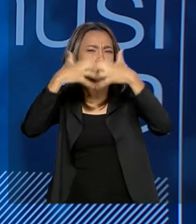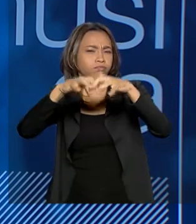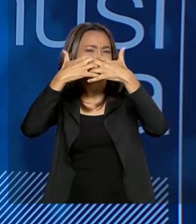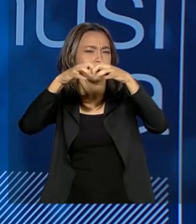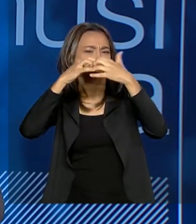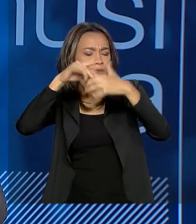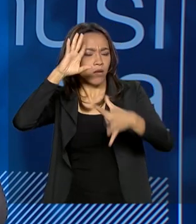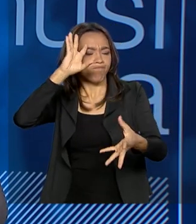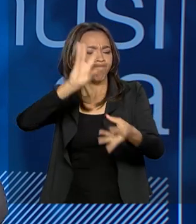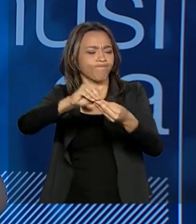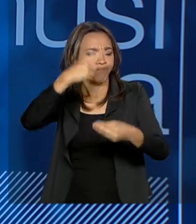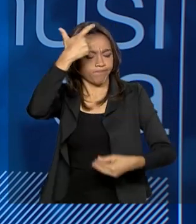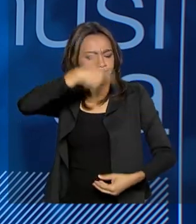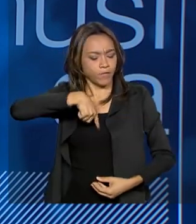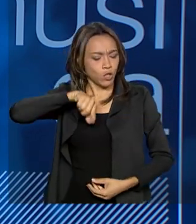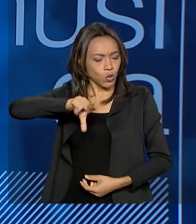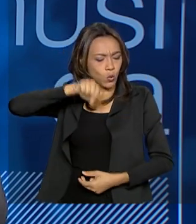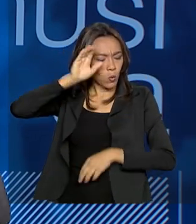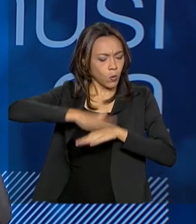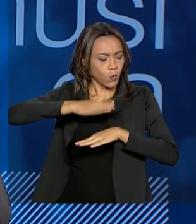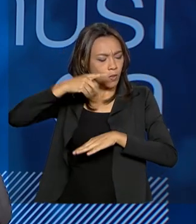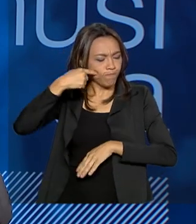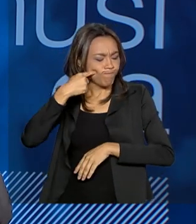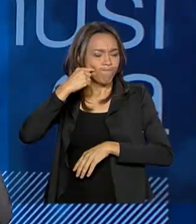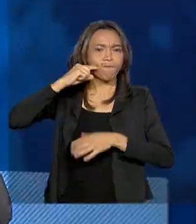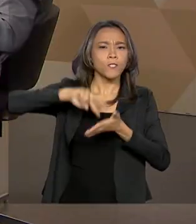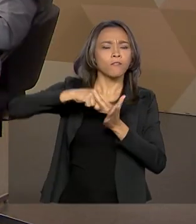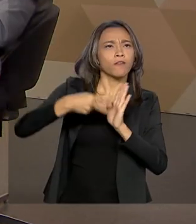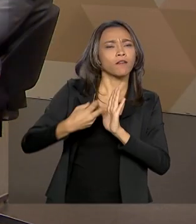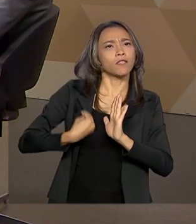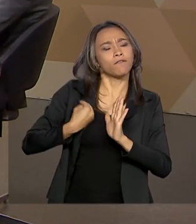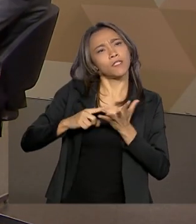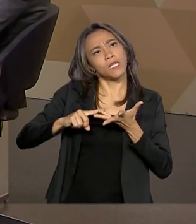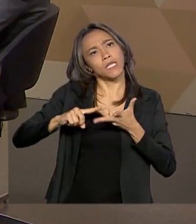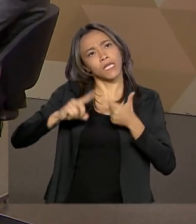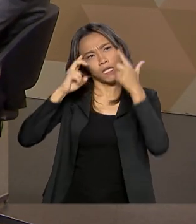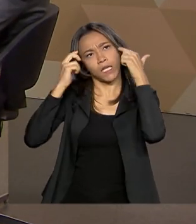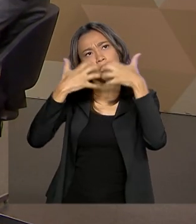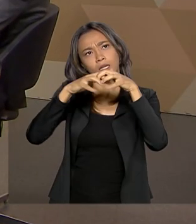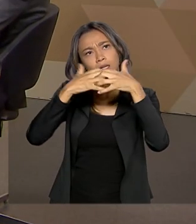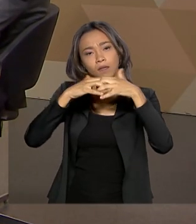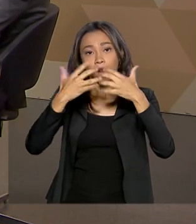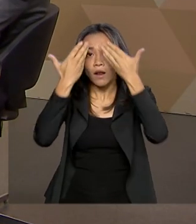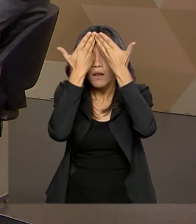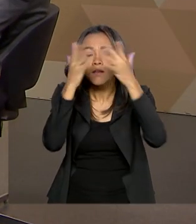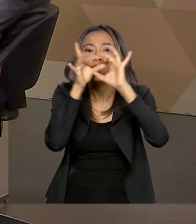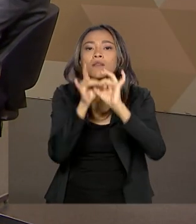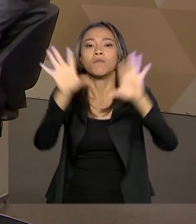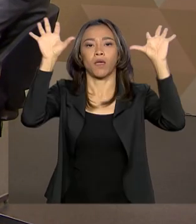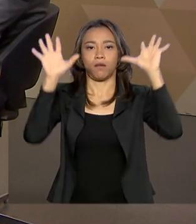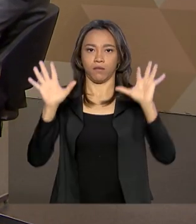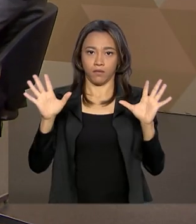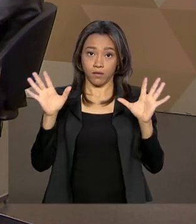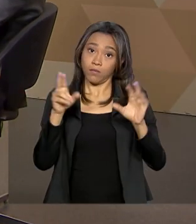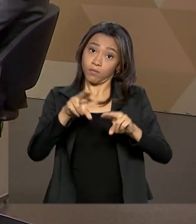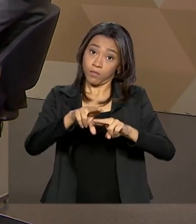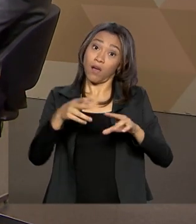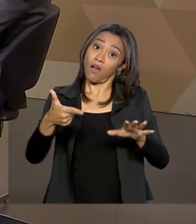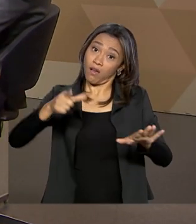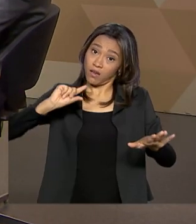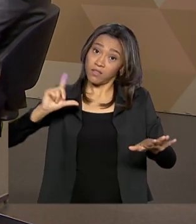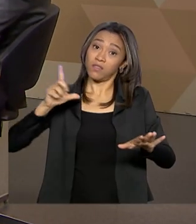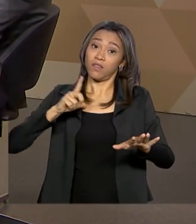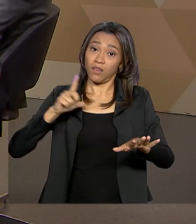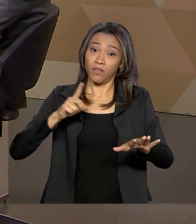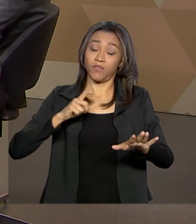próprias conclusões acerca dos significados da vida. Então, acho que houve, assim, realmente um proselitismo político muito grande